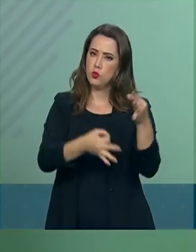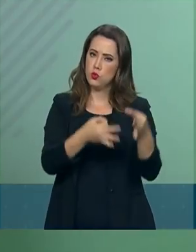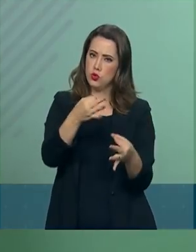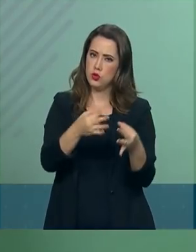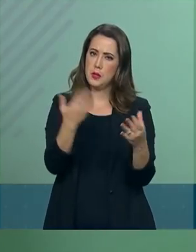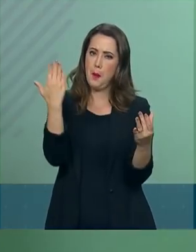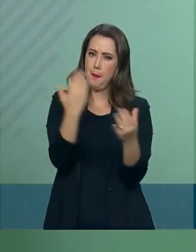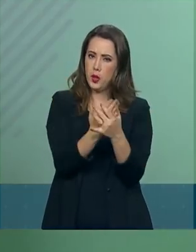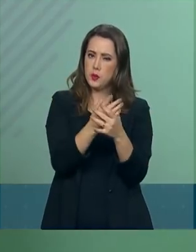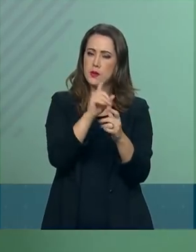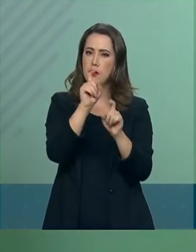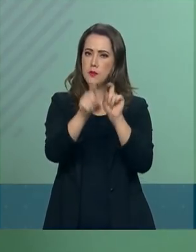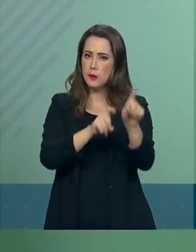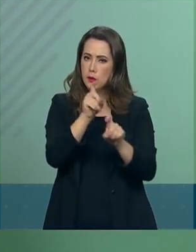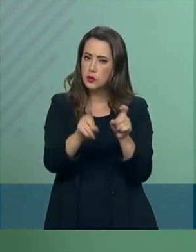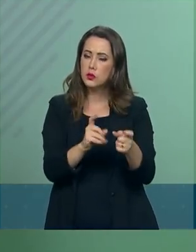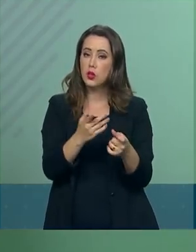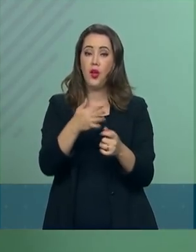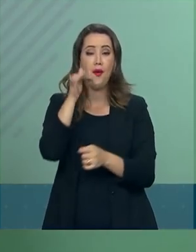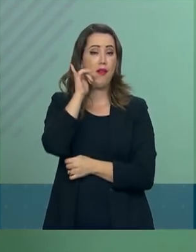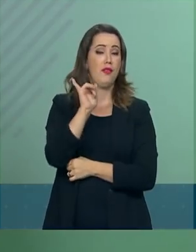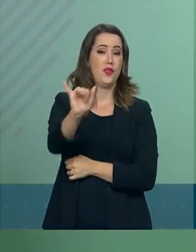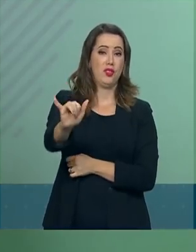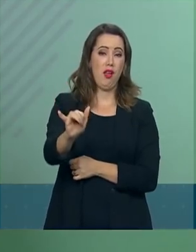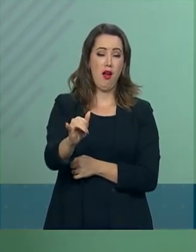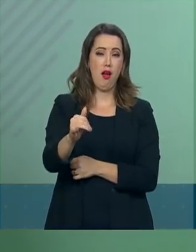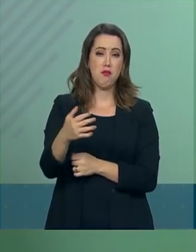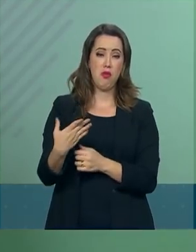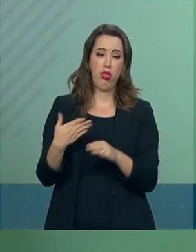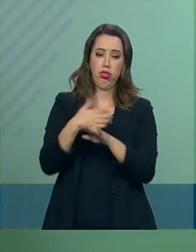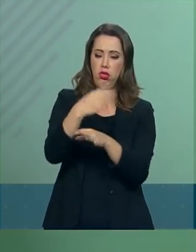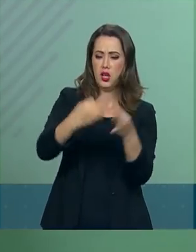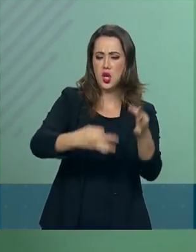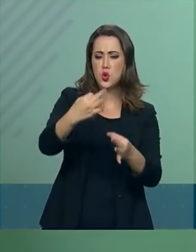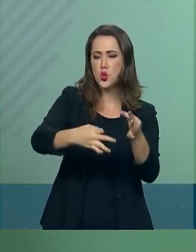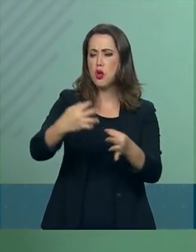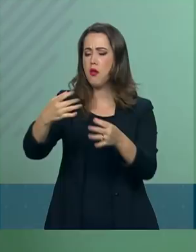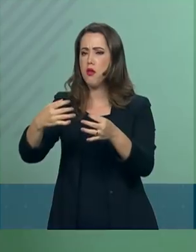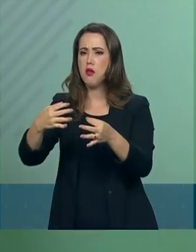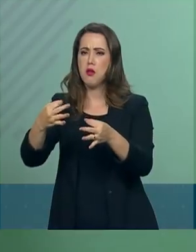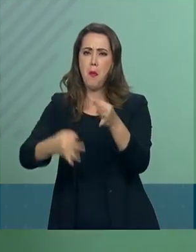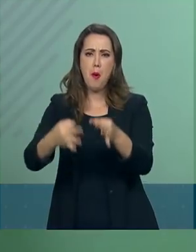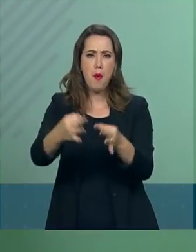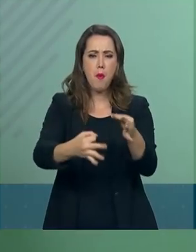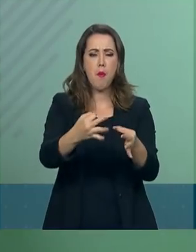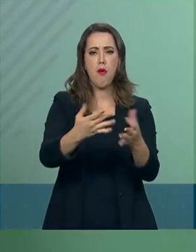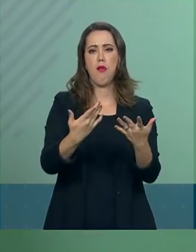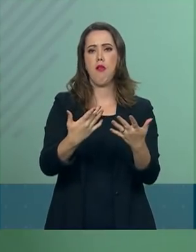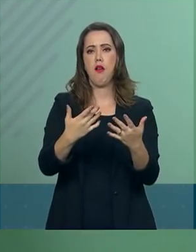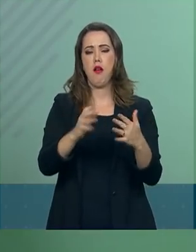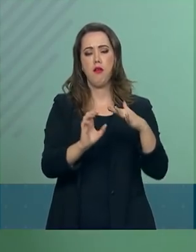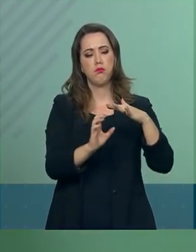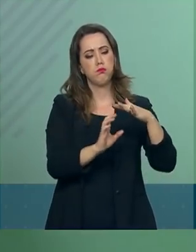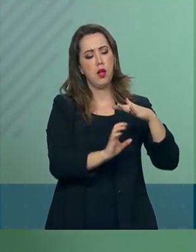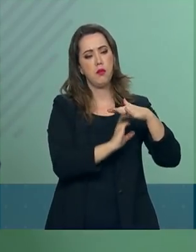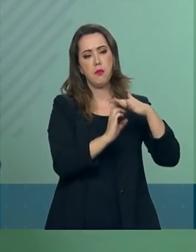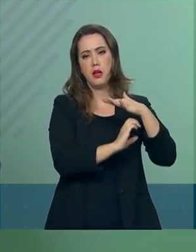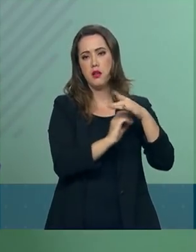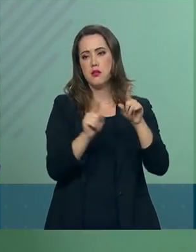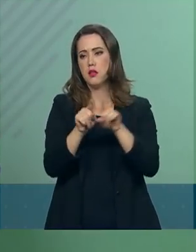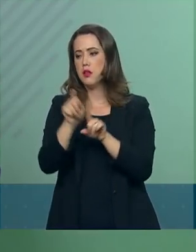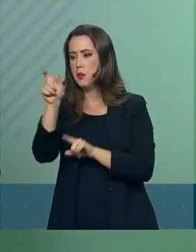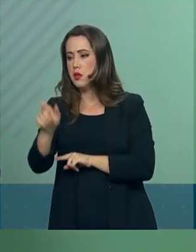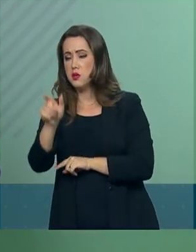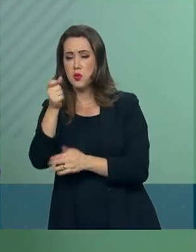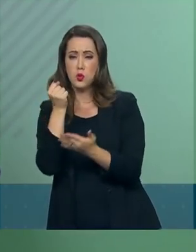reduzir a judicialização de conflitos entre consumidores e empresas. A iniciativa